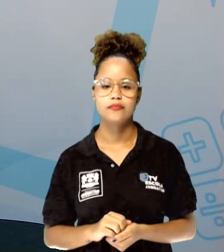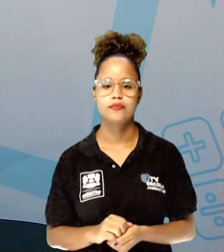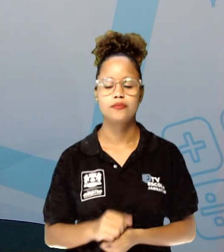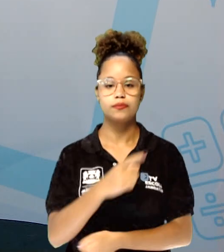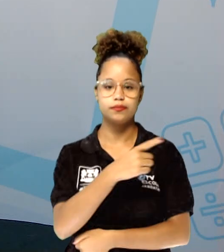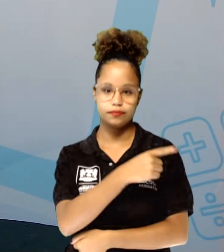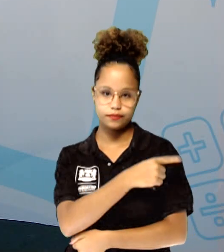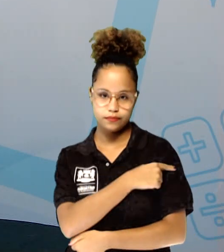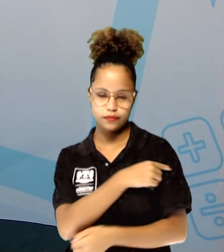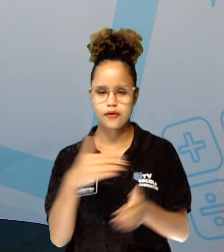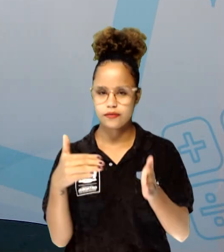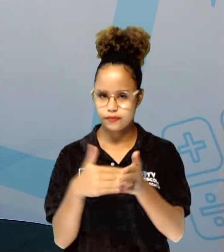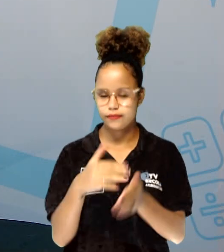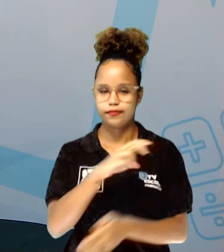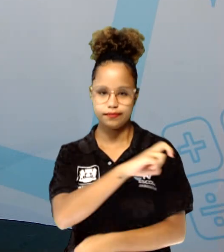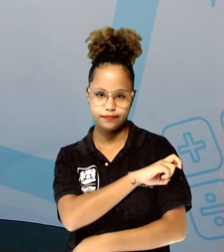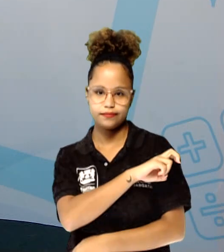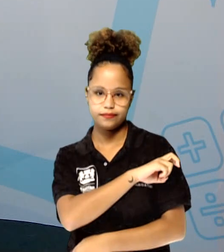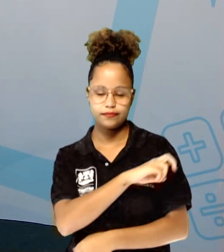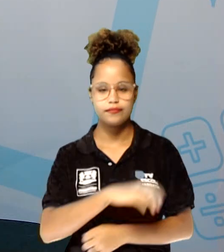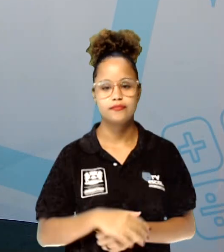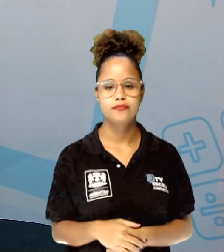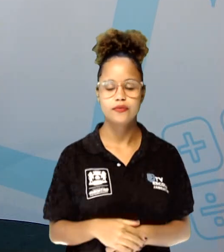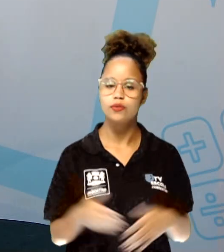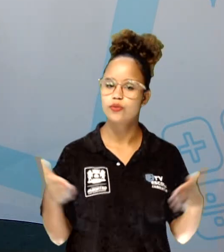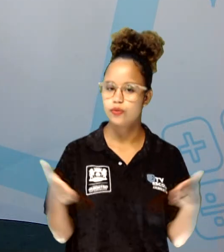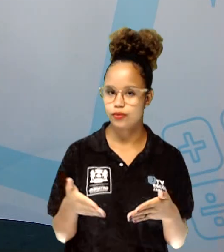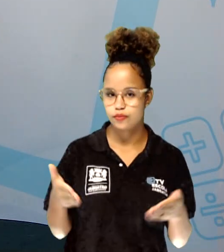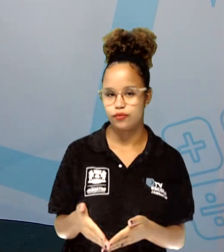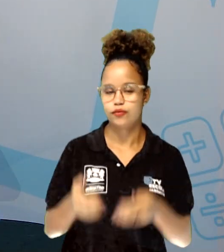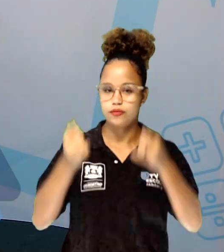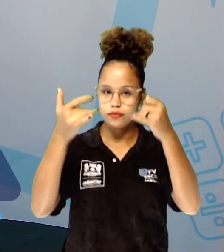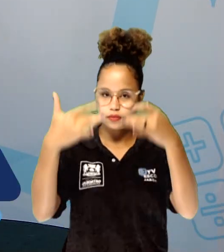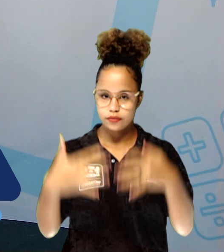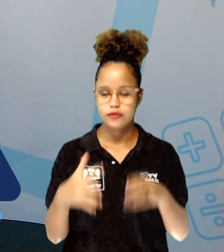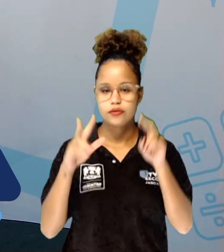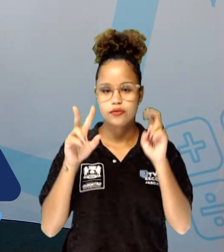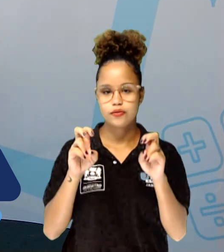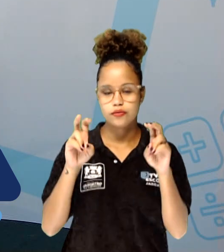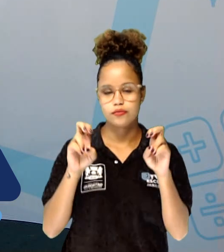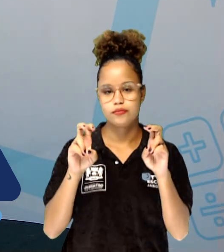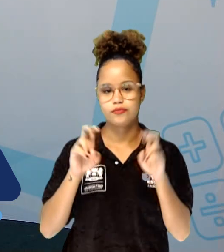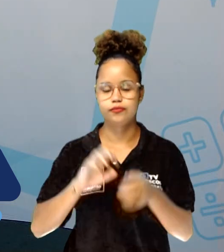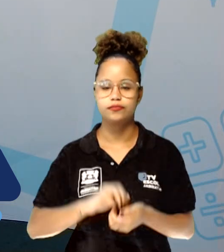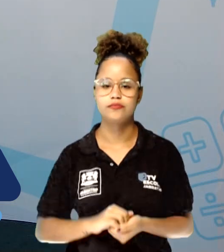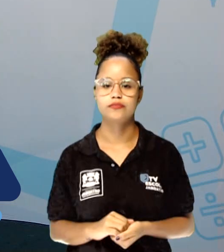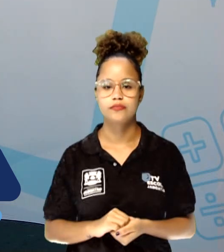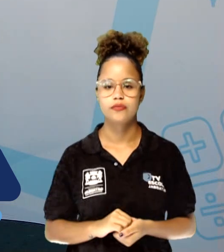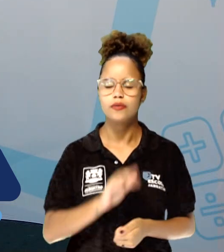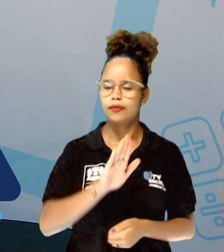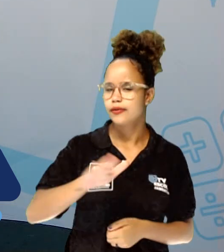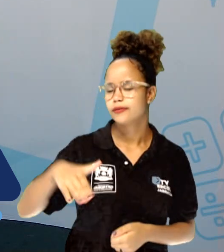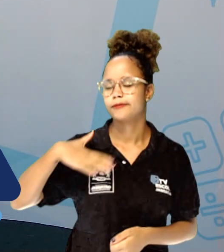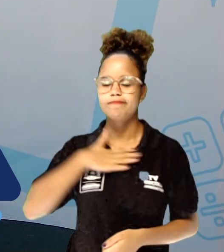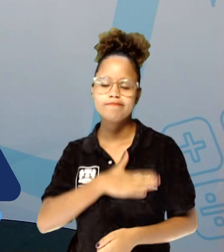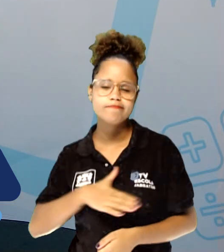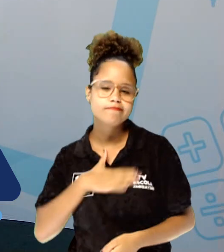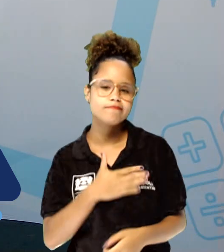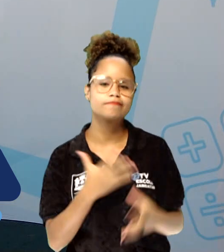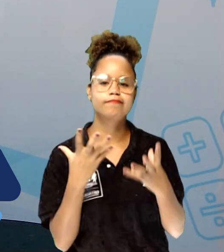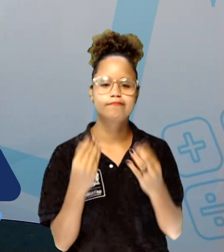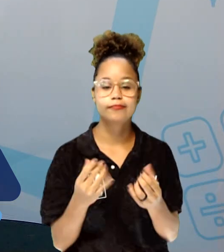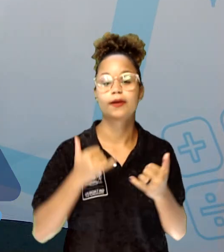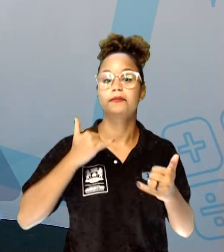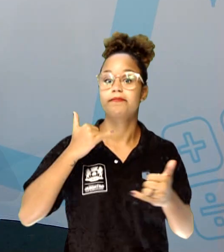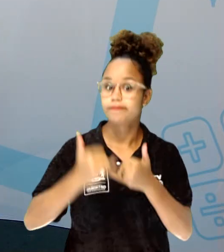ao quinto ano. Hoje, nós vamos falar de um tema que criança gosta muito, que é o